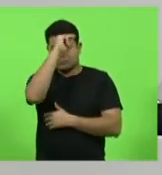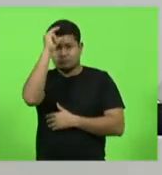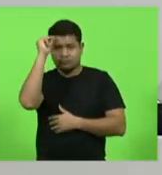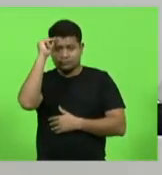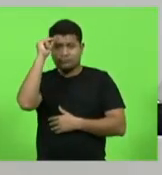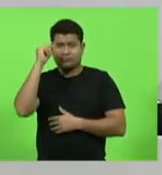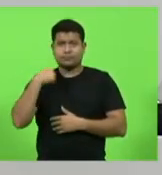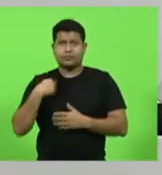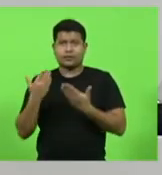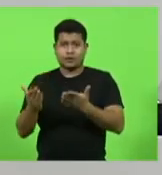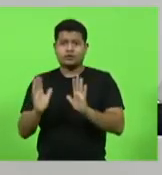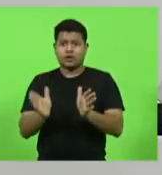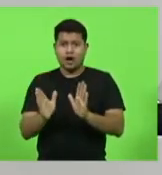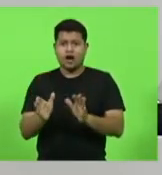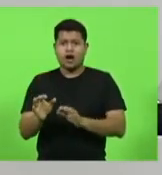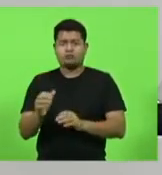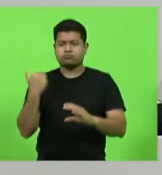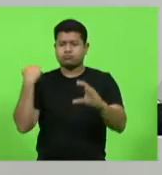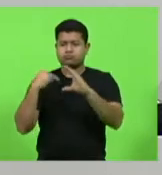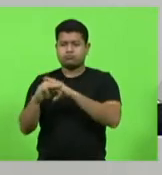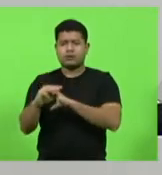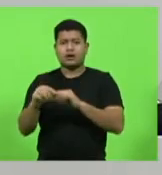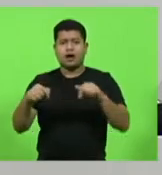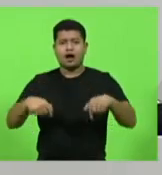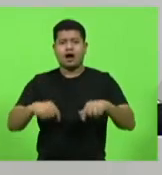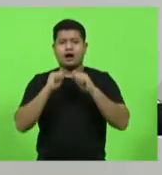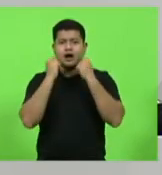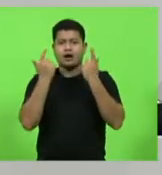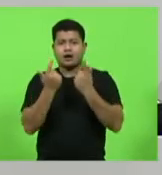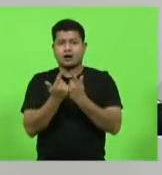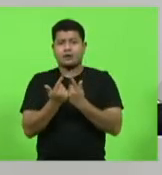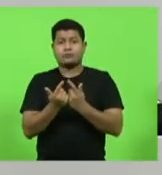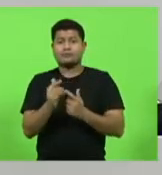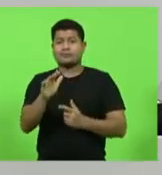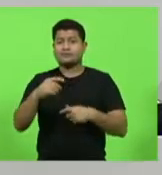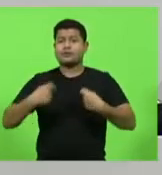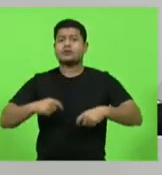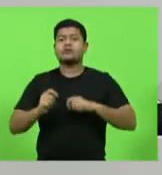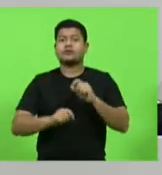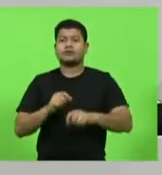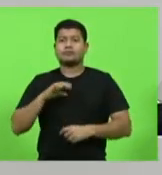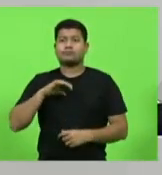a parte lá foi feita, foi enviada para casa. Mas é preciso ter coragem.